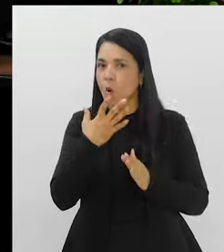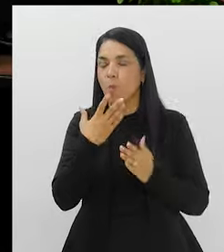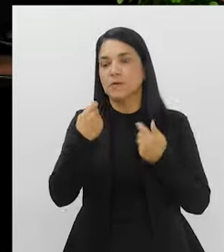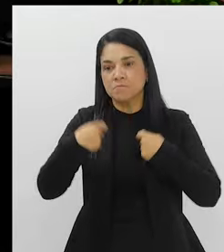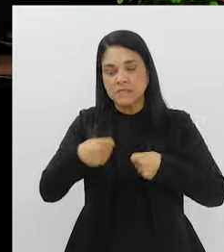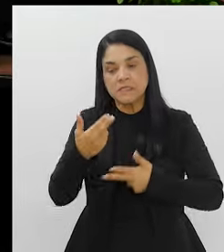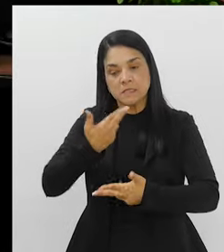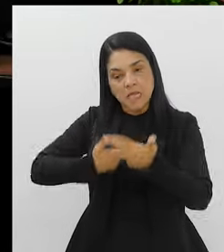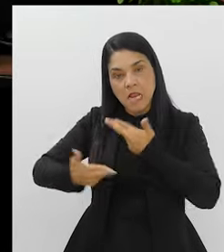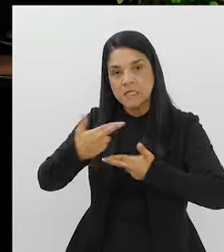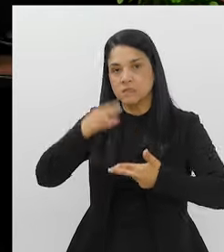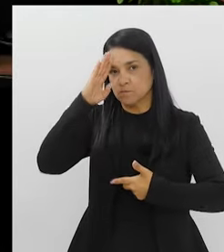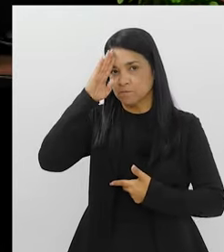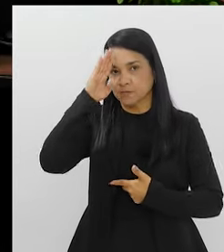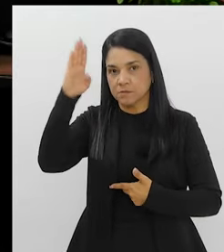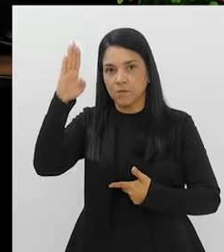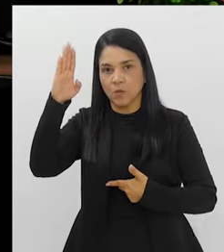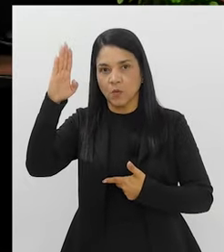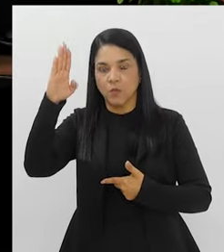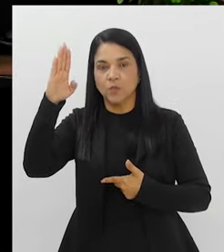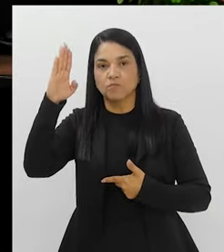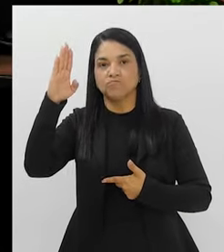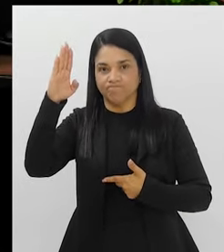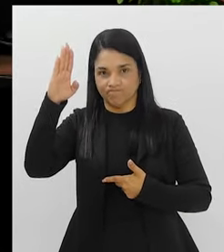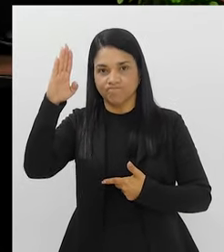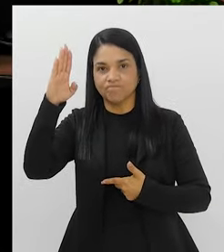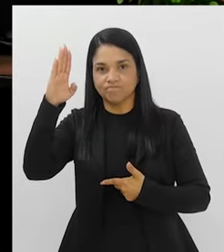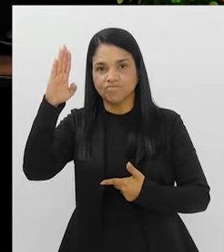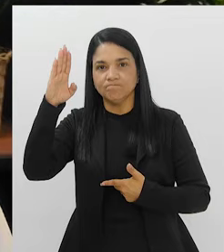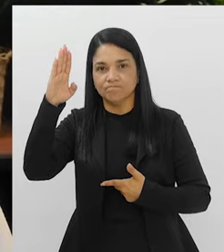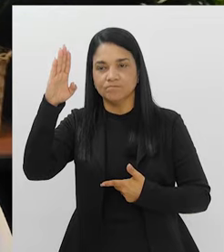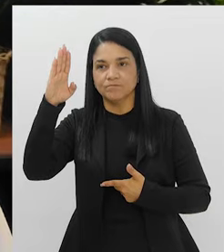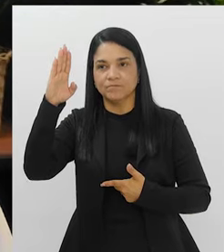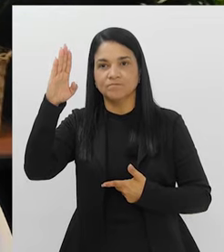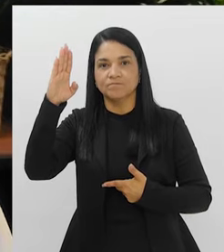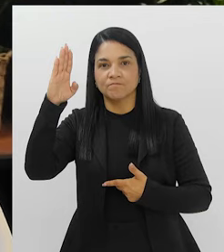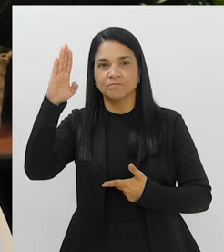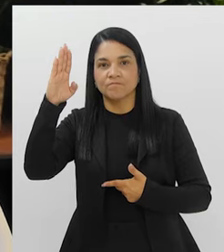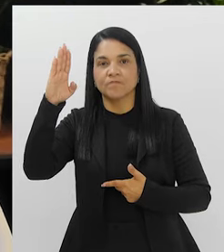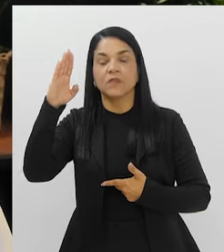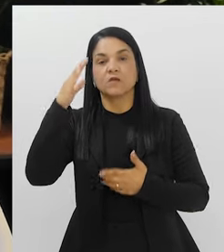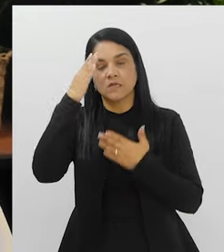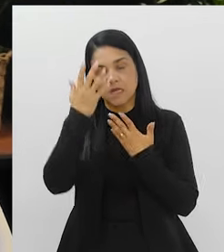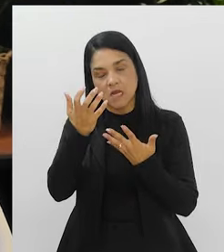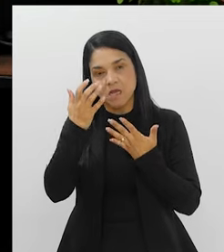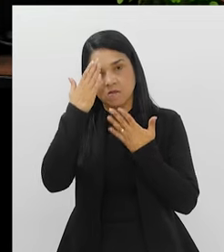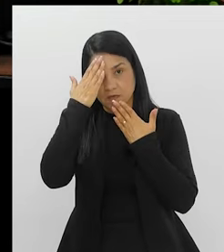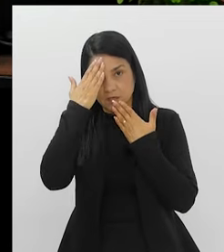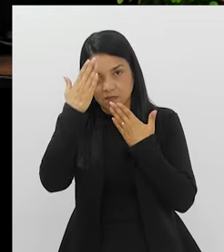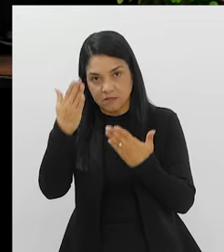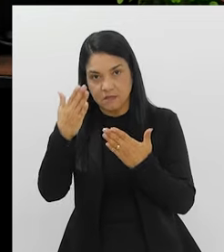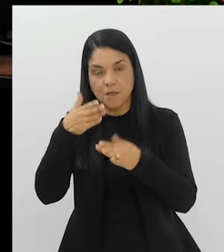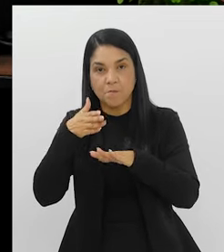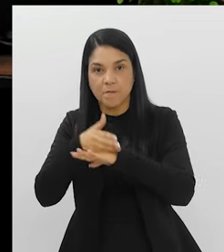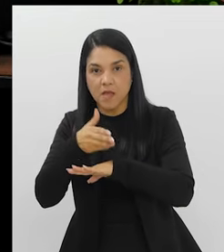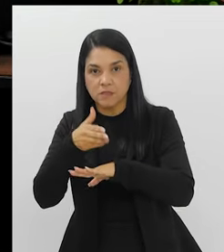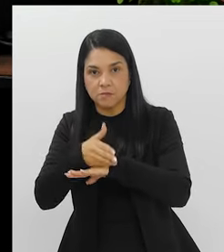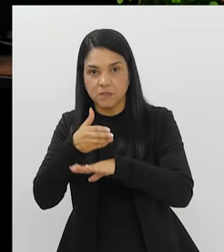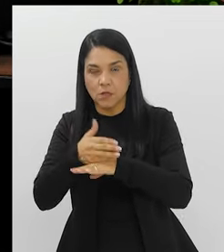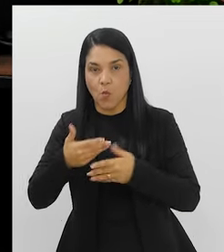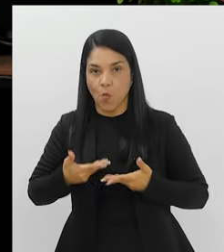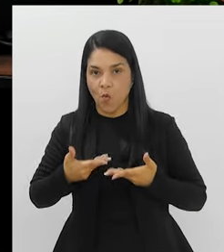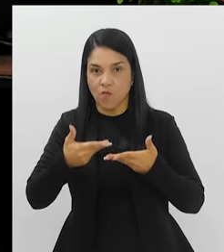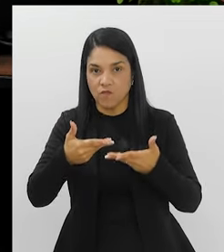outro. Porque você tem essa relação médico-paciente muito bem real. Queria agradecer a